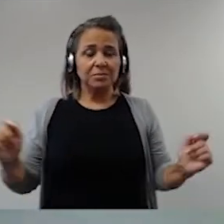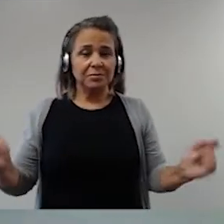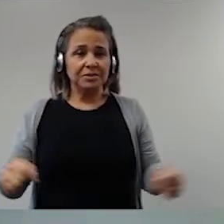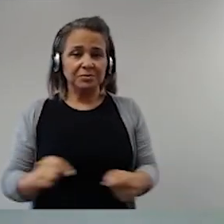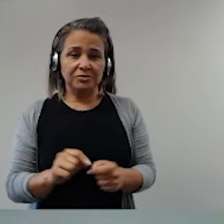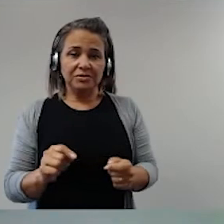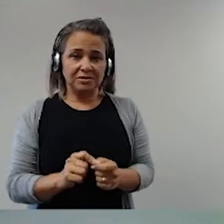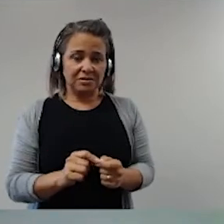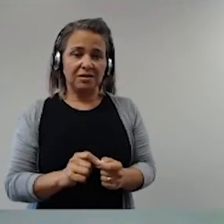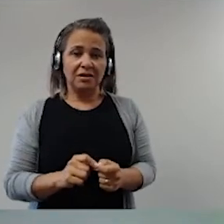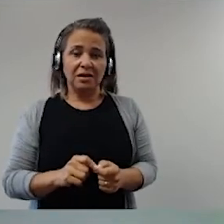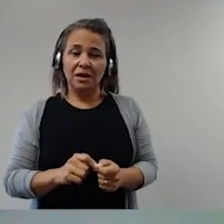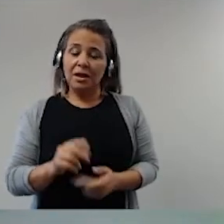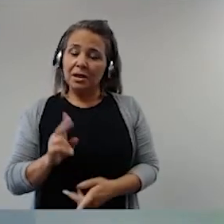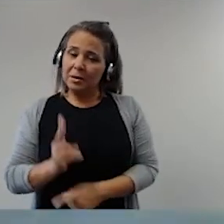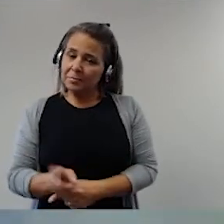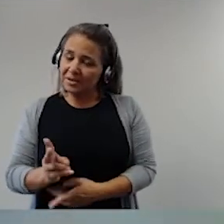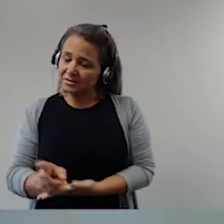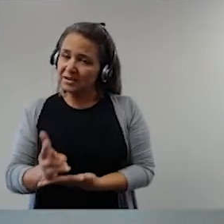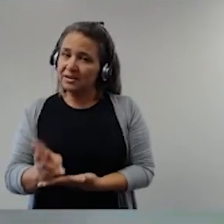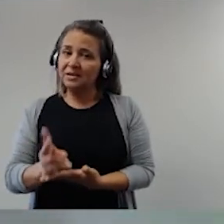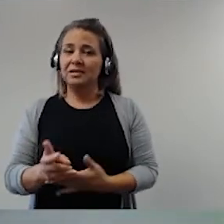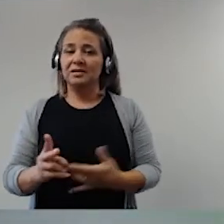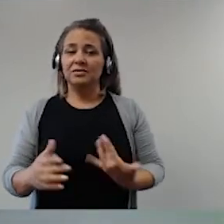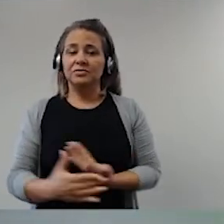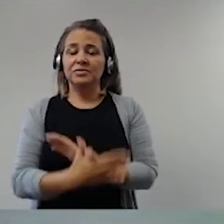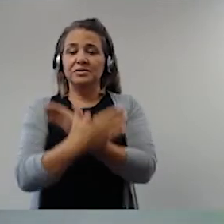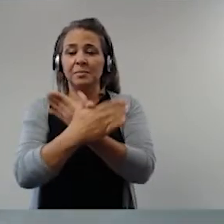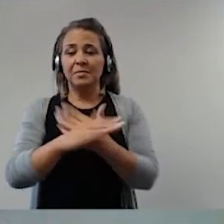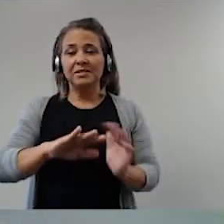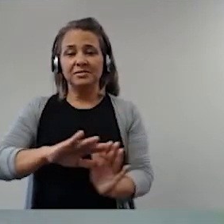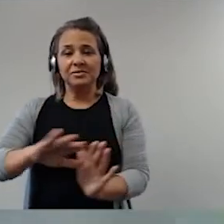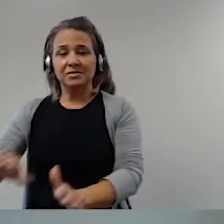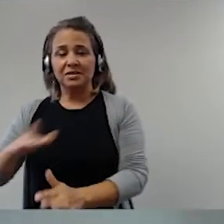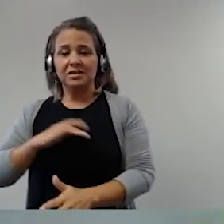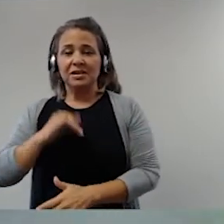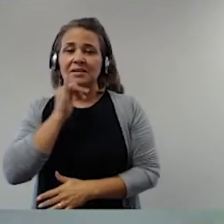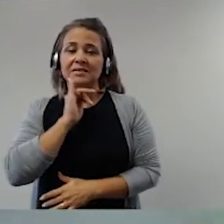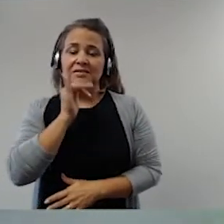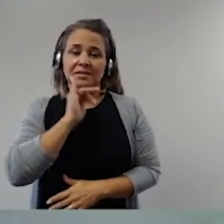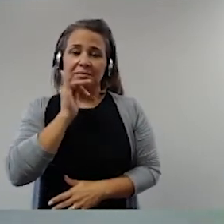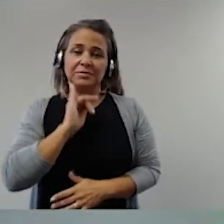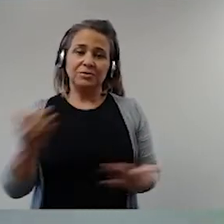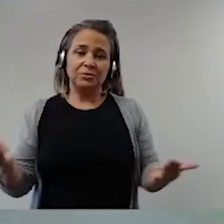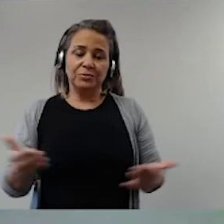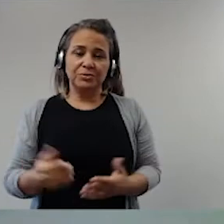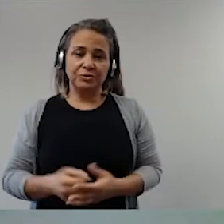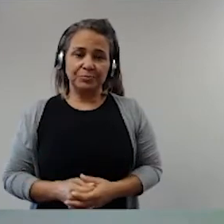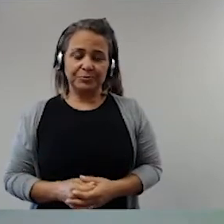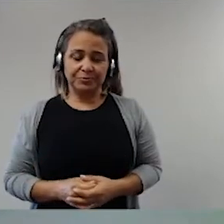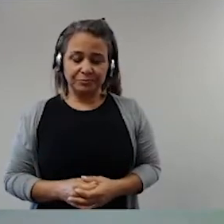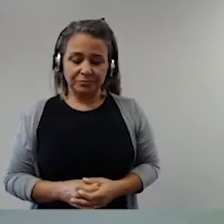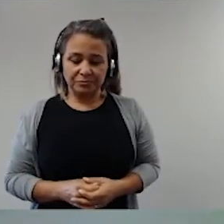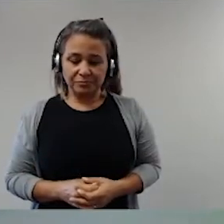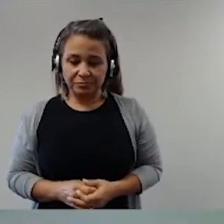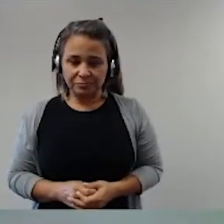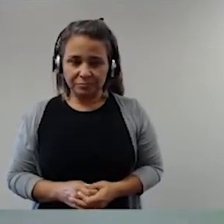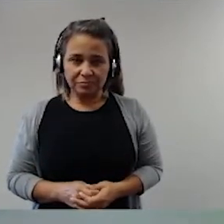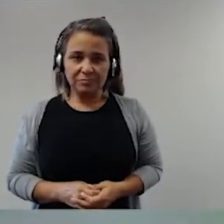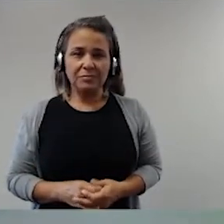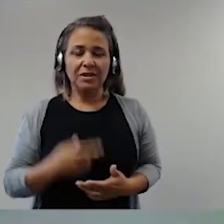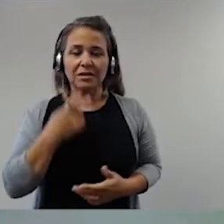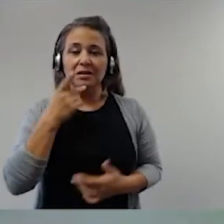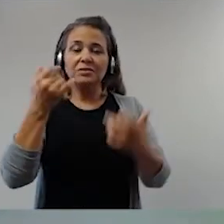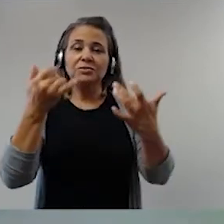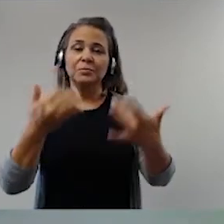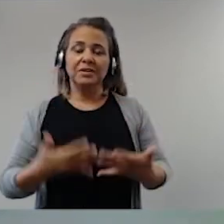Força Armada afastada. Apesar de exemplos extremos, eu até li um artigo do doutor Edgandre, onde